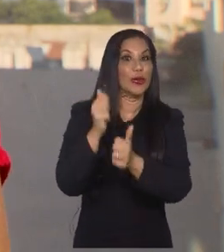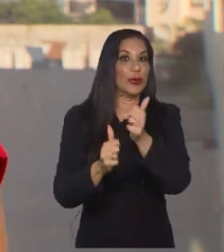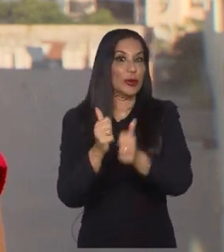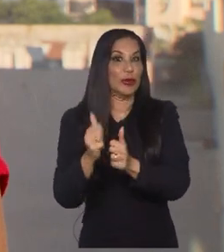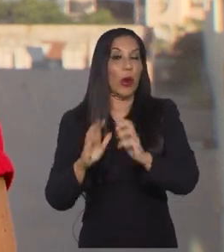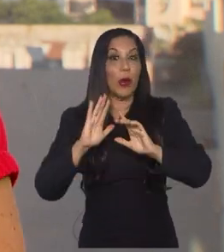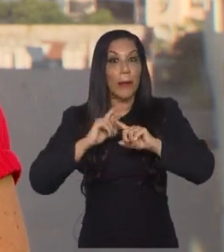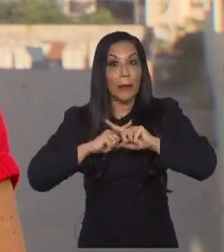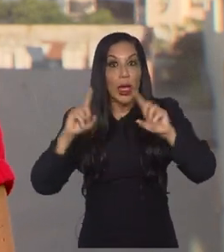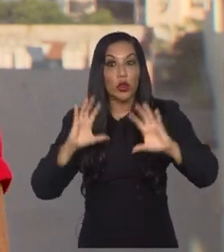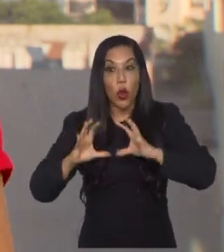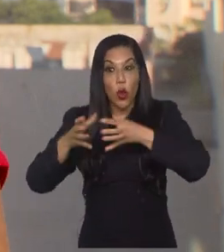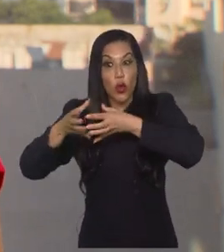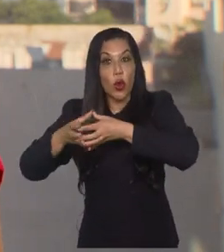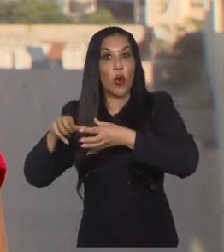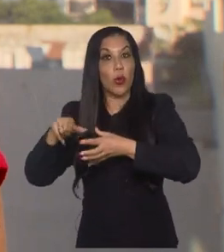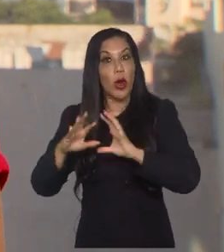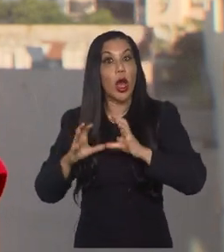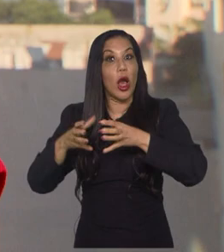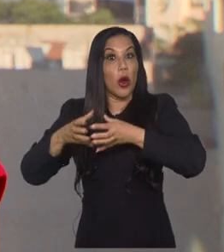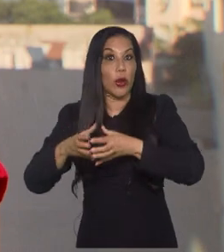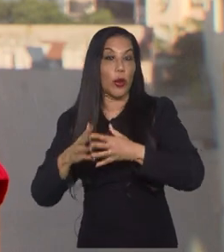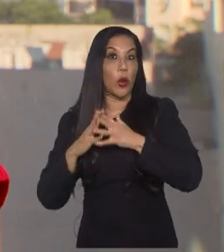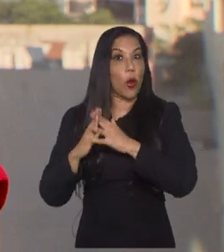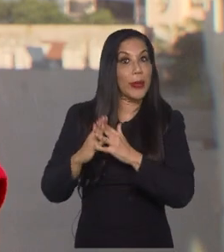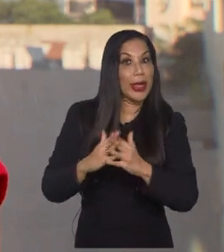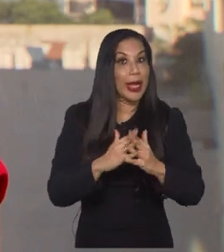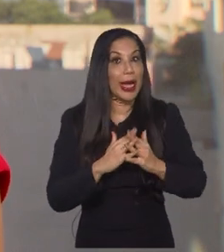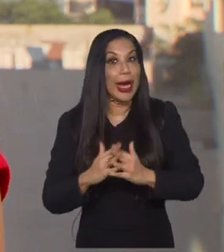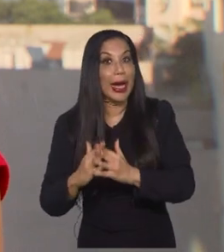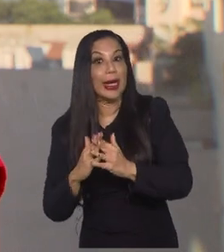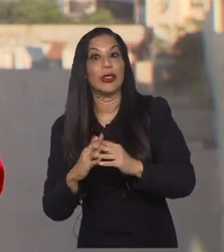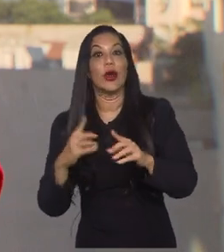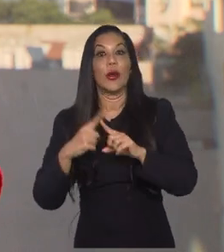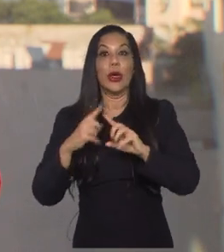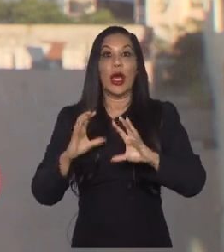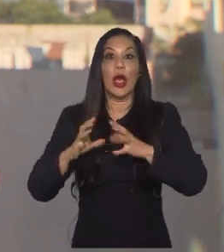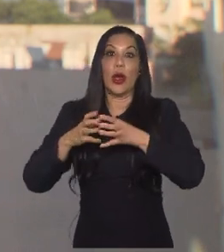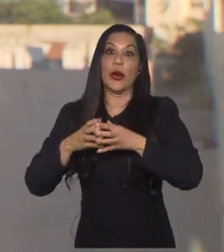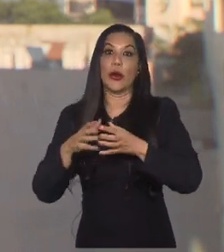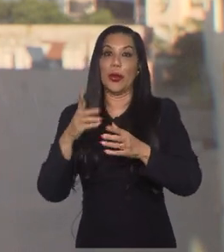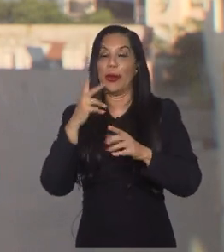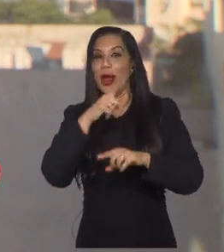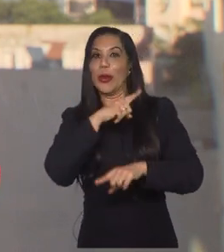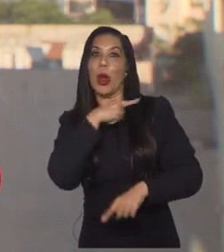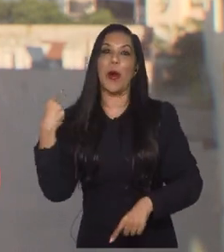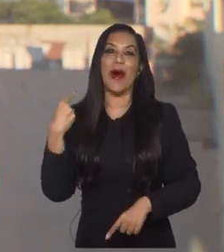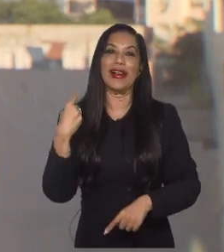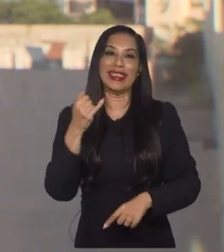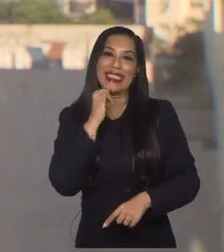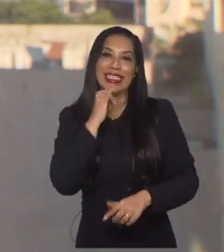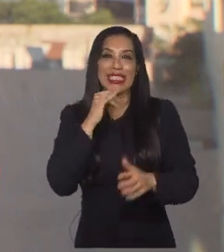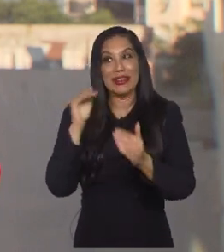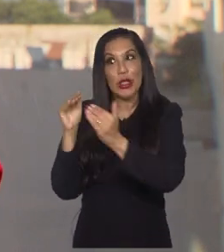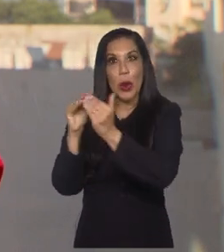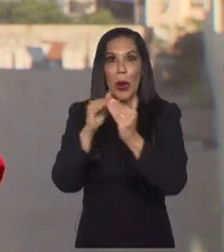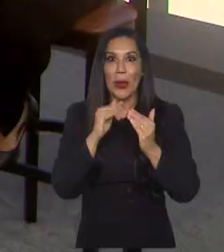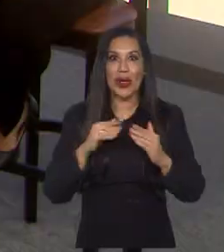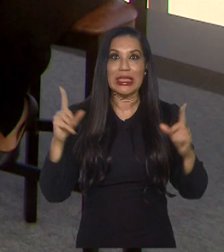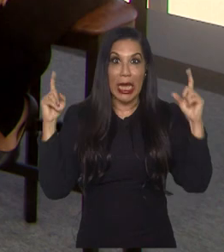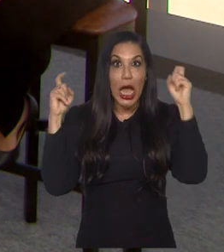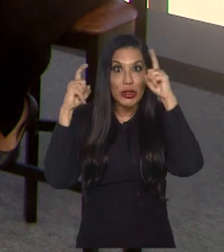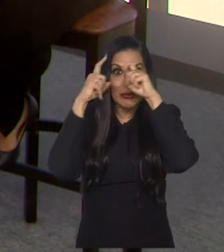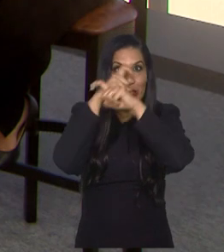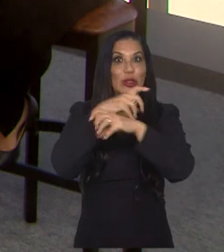agora, o grupo é um grupo bem complicado, Está sendo considerado aí o grupo da morte, eu não sei se você e Tiago concordam que